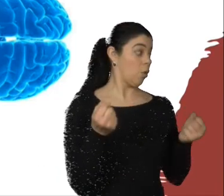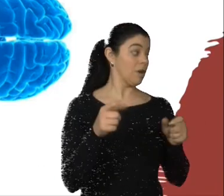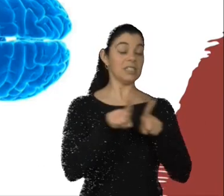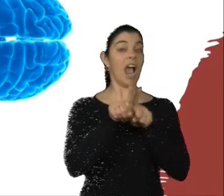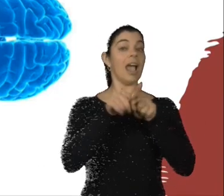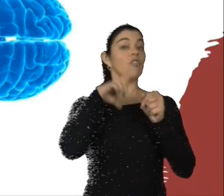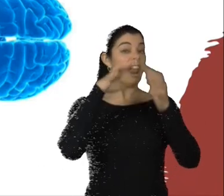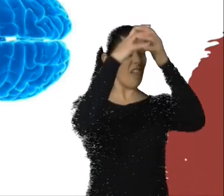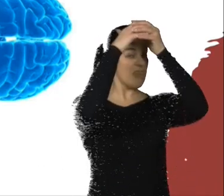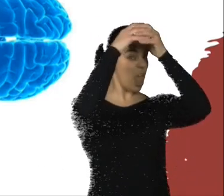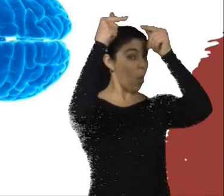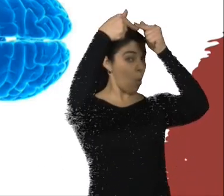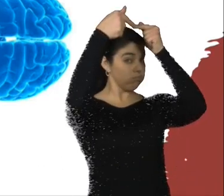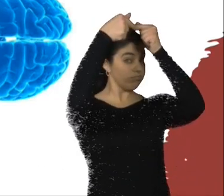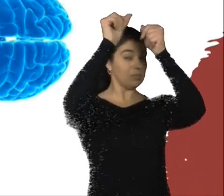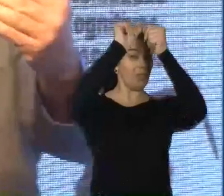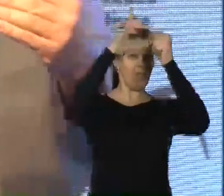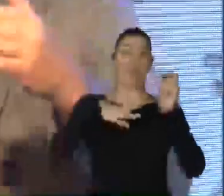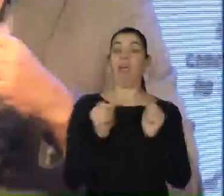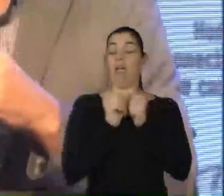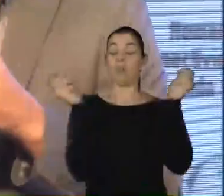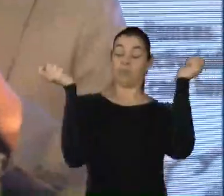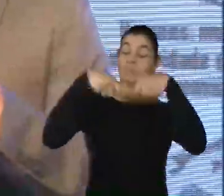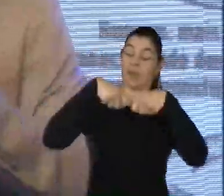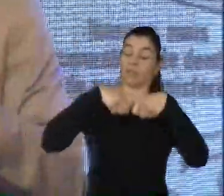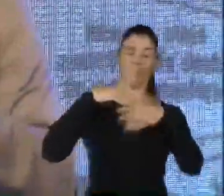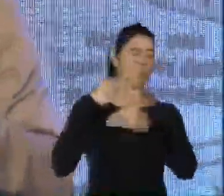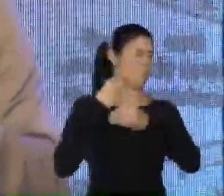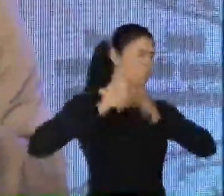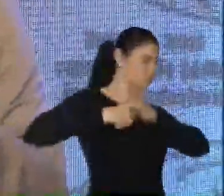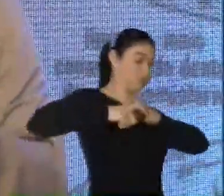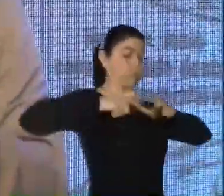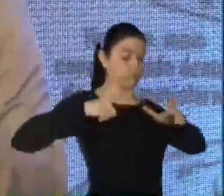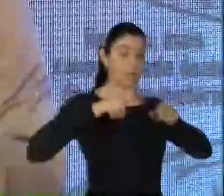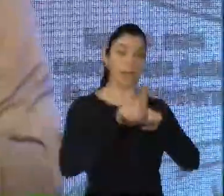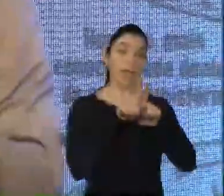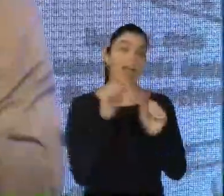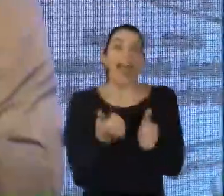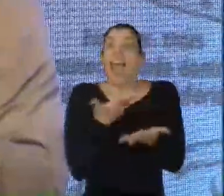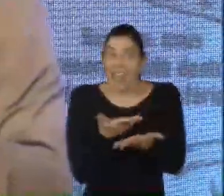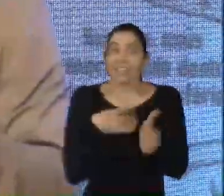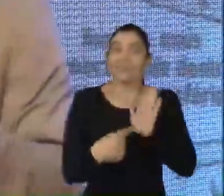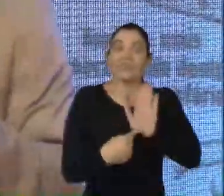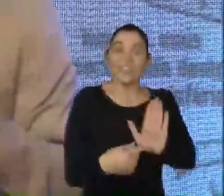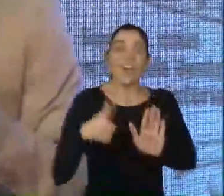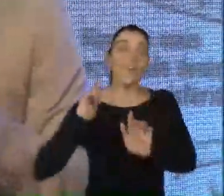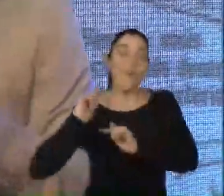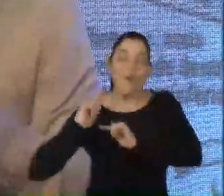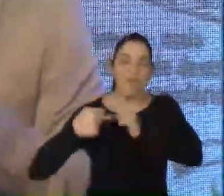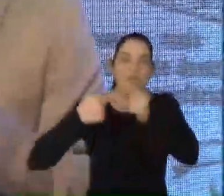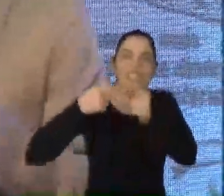neuroplasticidade, de inclusão e de possibilidades, além da nossa carga genética, já reside no fato de definirmos o gênero do